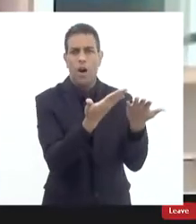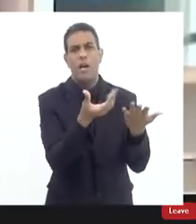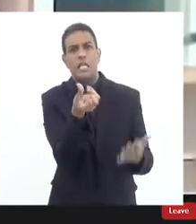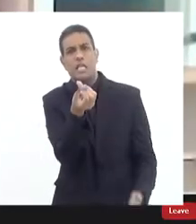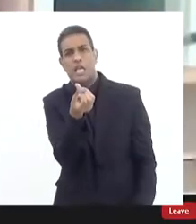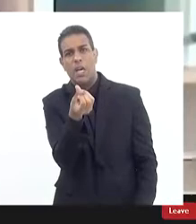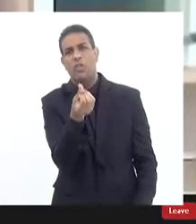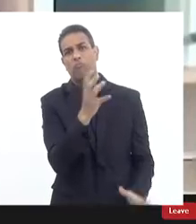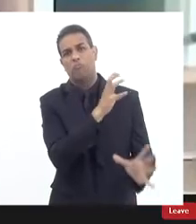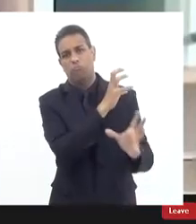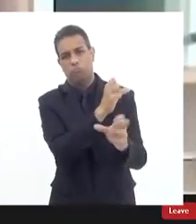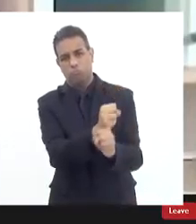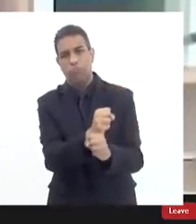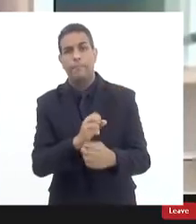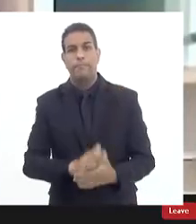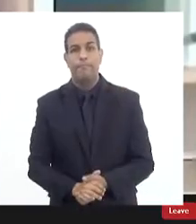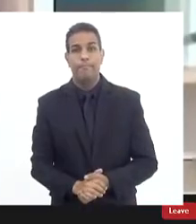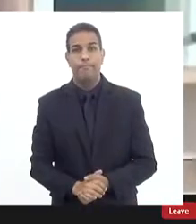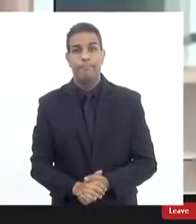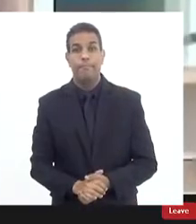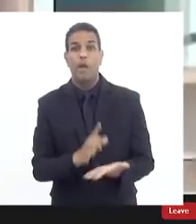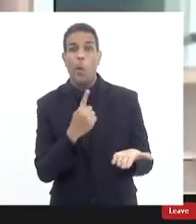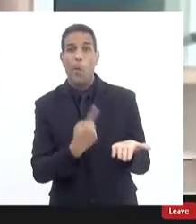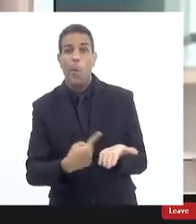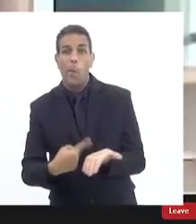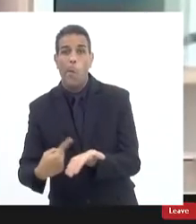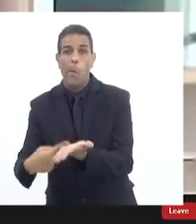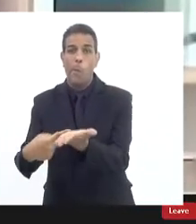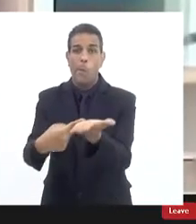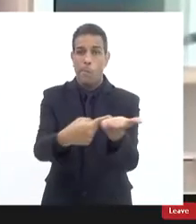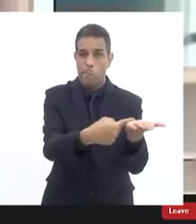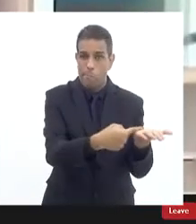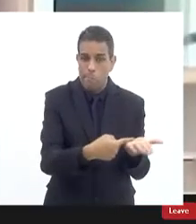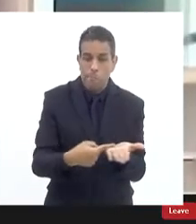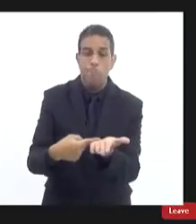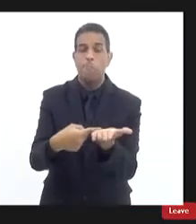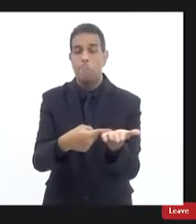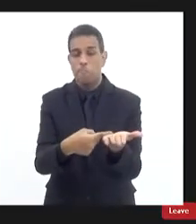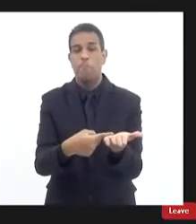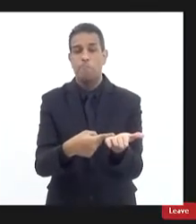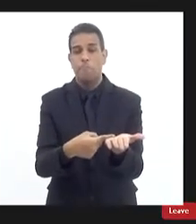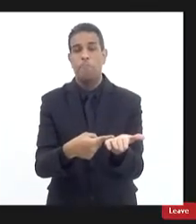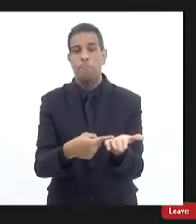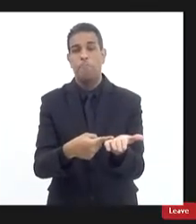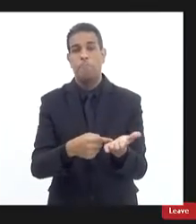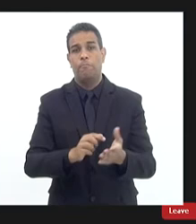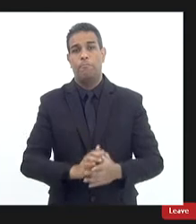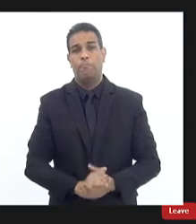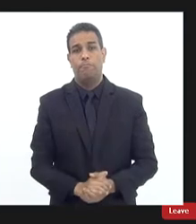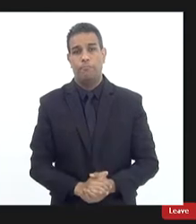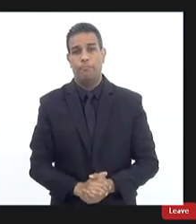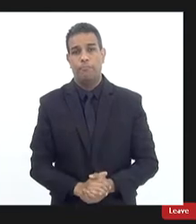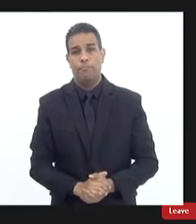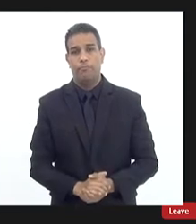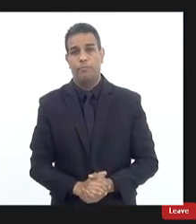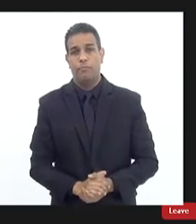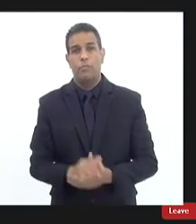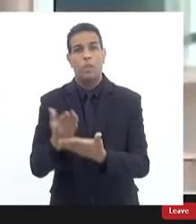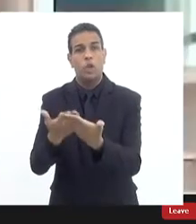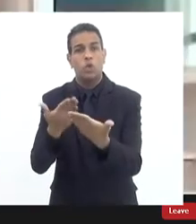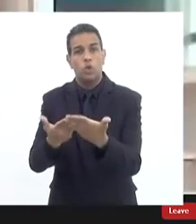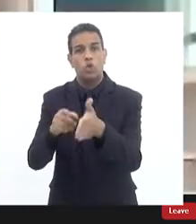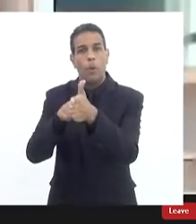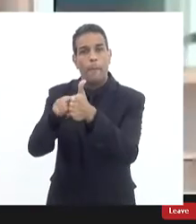total foi firmado um convênio um termo de cooperação com o Instituto de Polícia